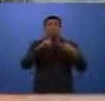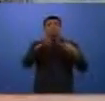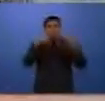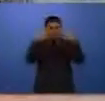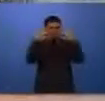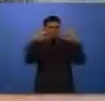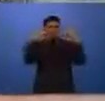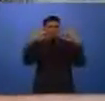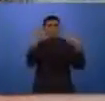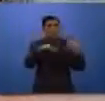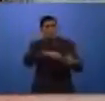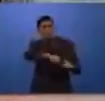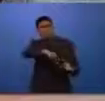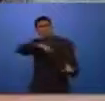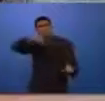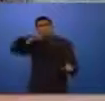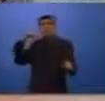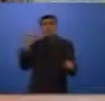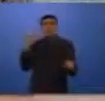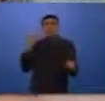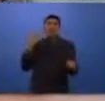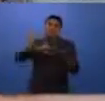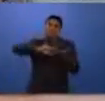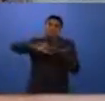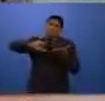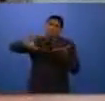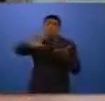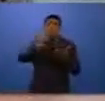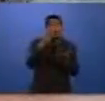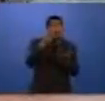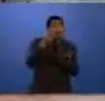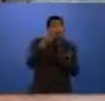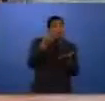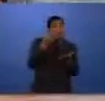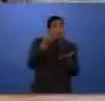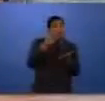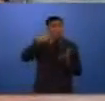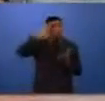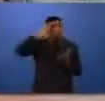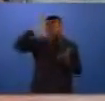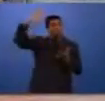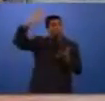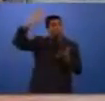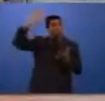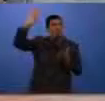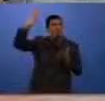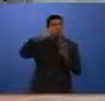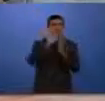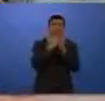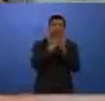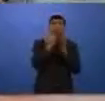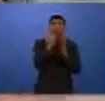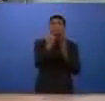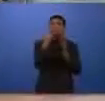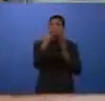e outros crimes. As denúncias contra o tráfico de drogas ainda são o carro-chefe do programa 181, visto que são as drogas o caminho que